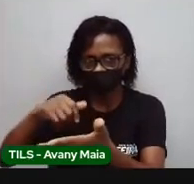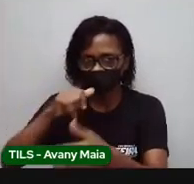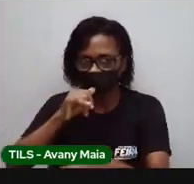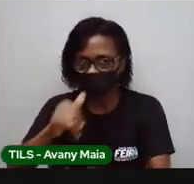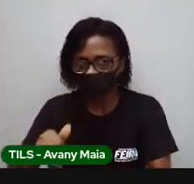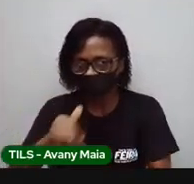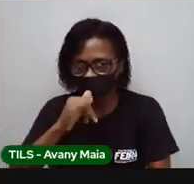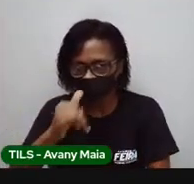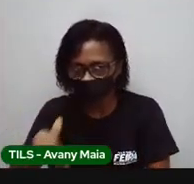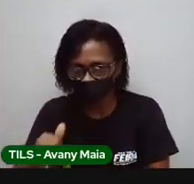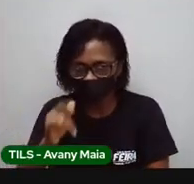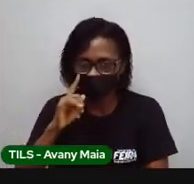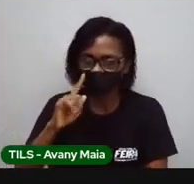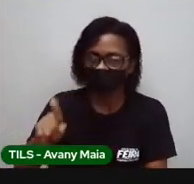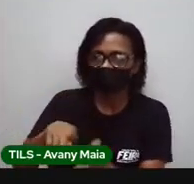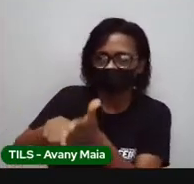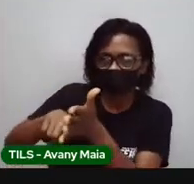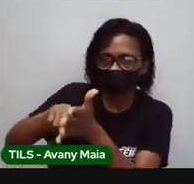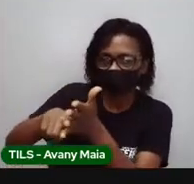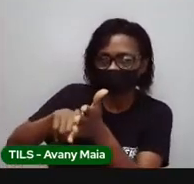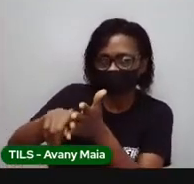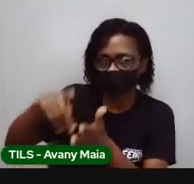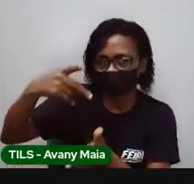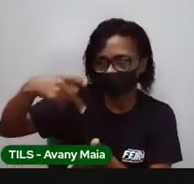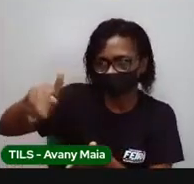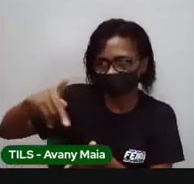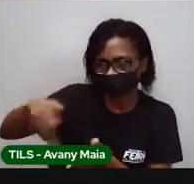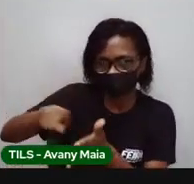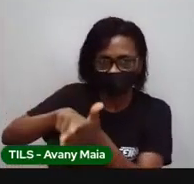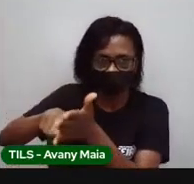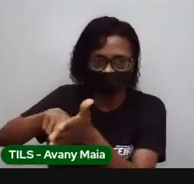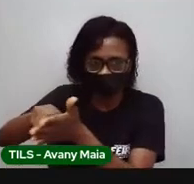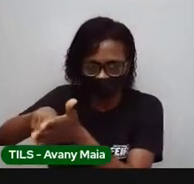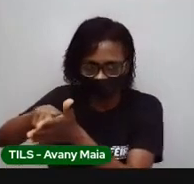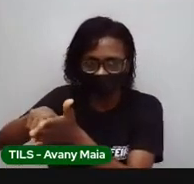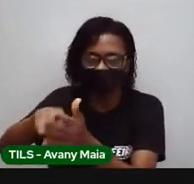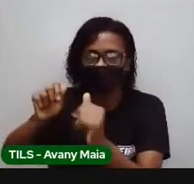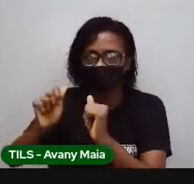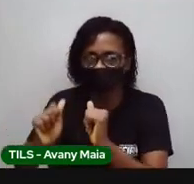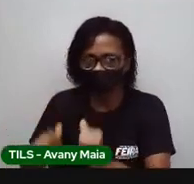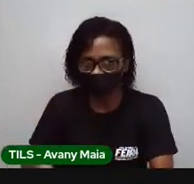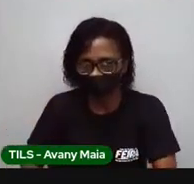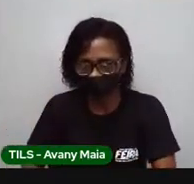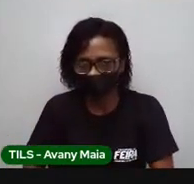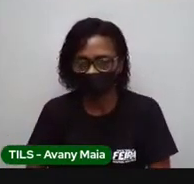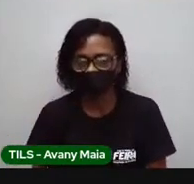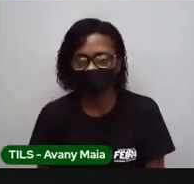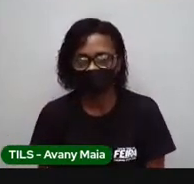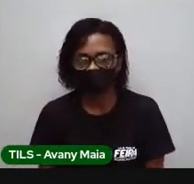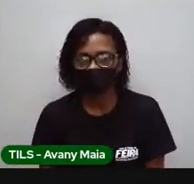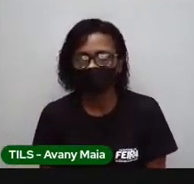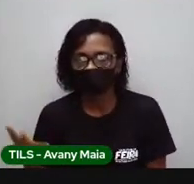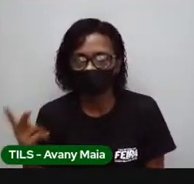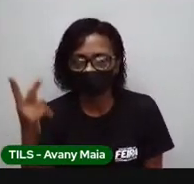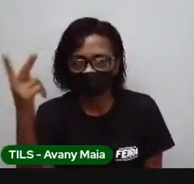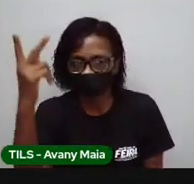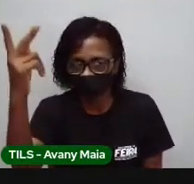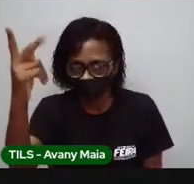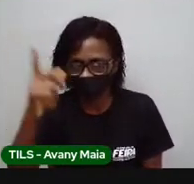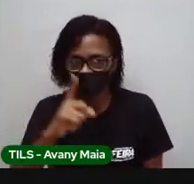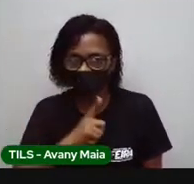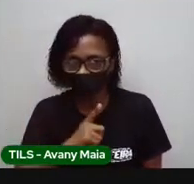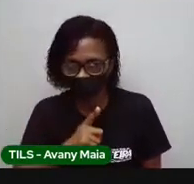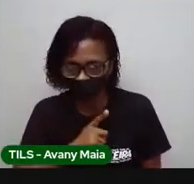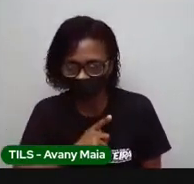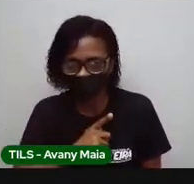fazendo uma investigação com alguns elétrons domésticos. Mas é um valor que vai estar dentro